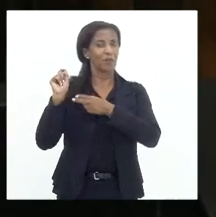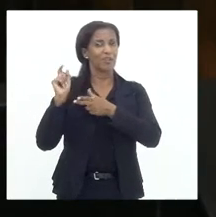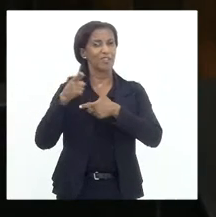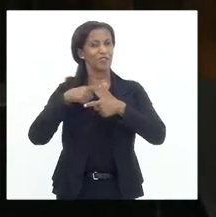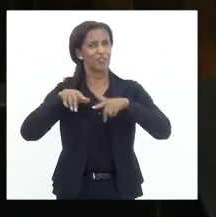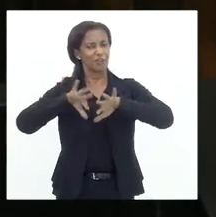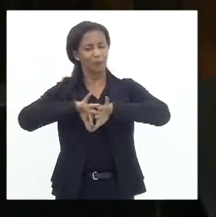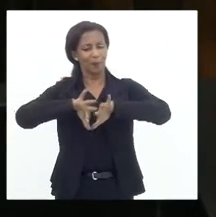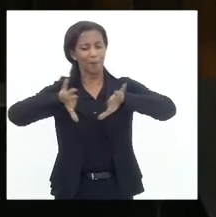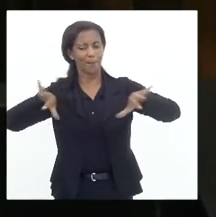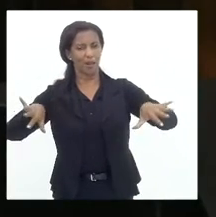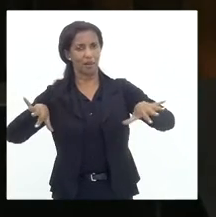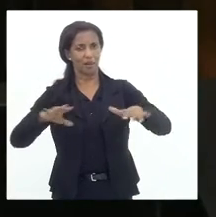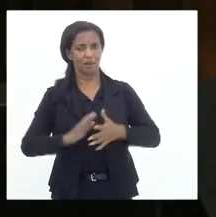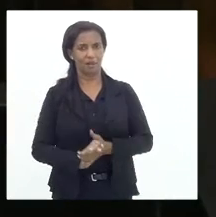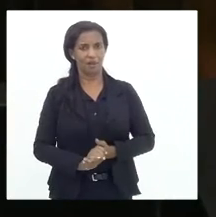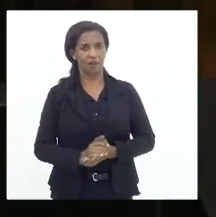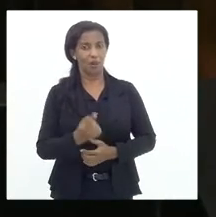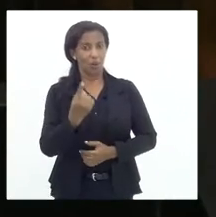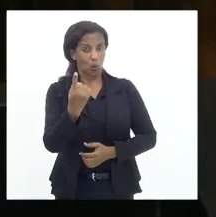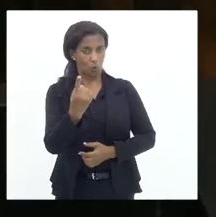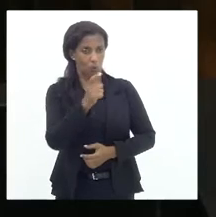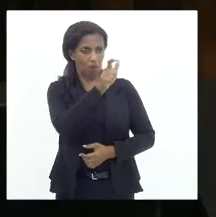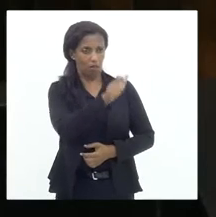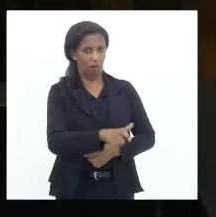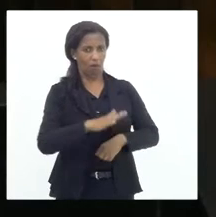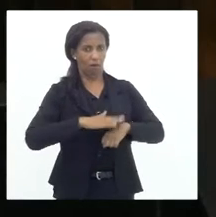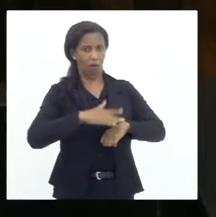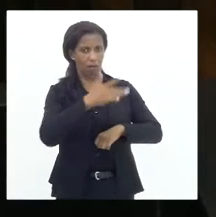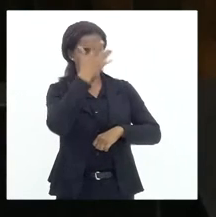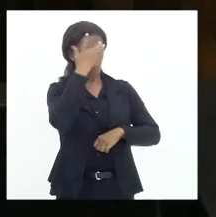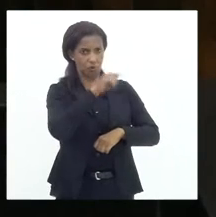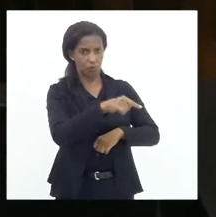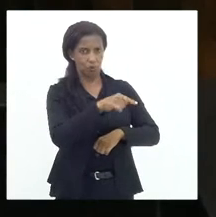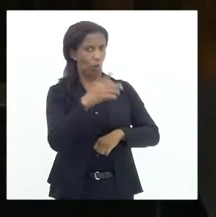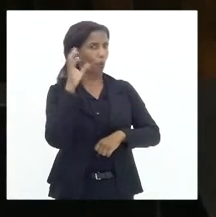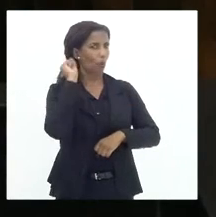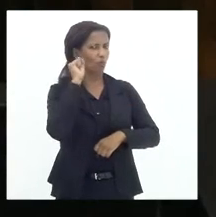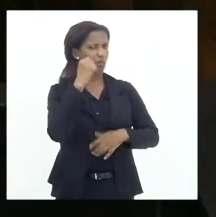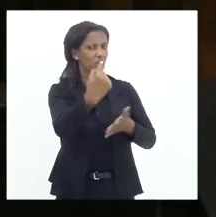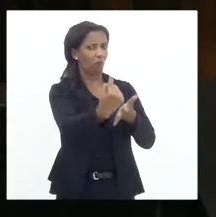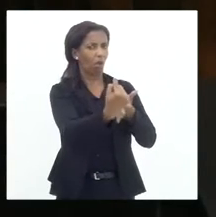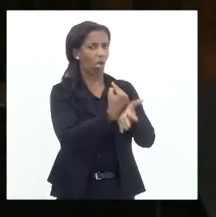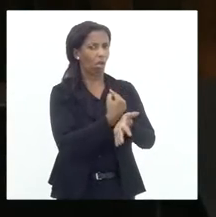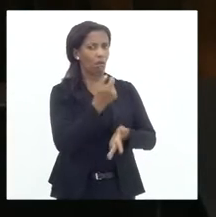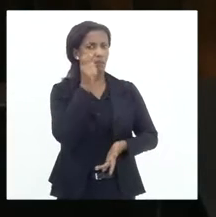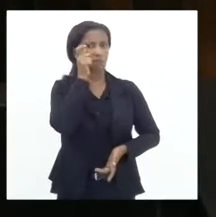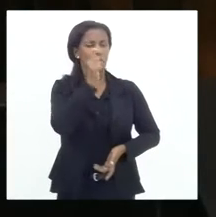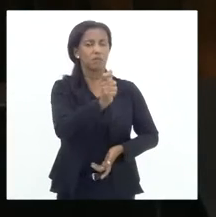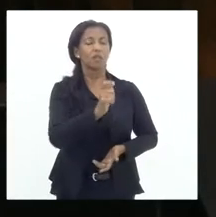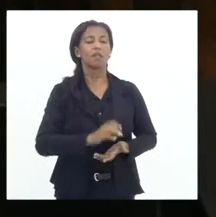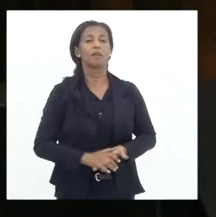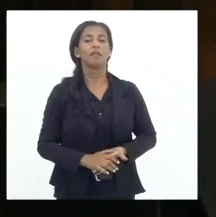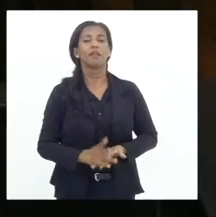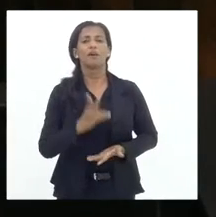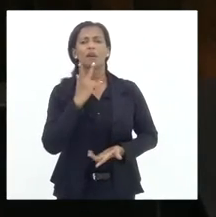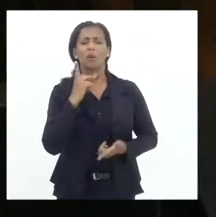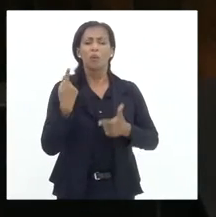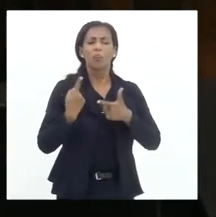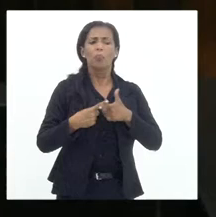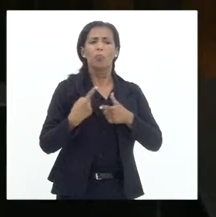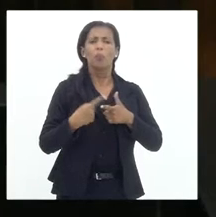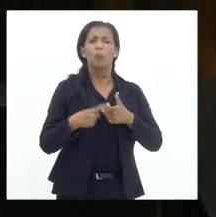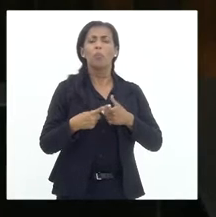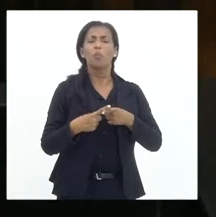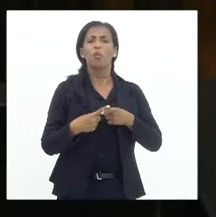fez, um dos ouvintes fez uma pergunta muito interessante, dizia que o porquê que os